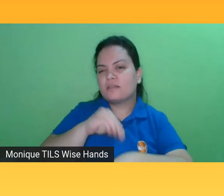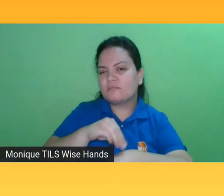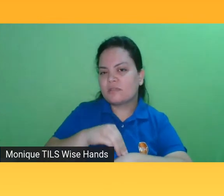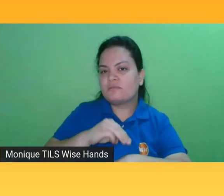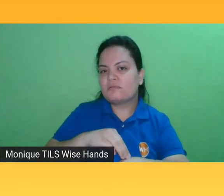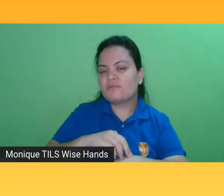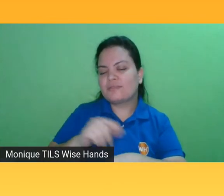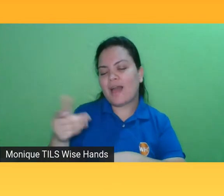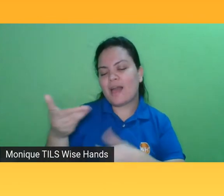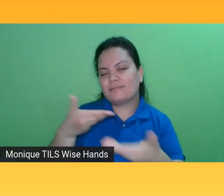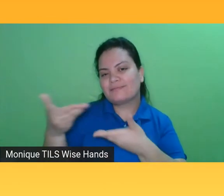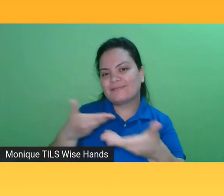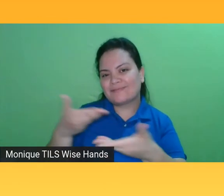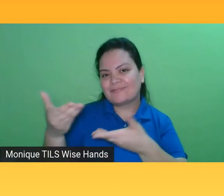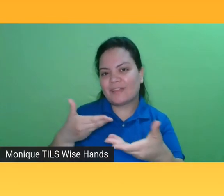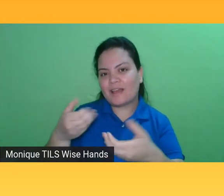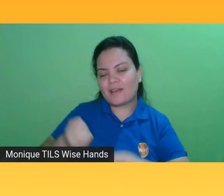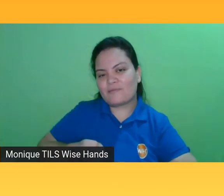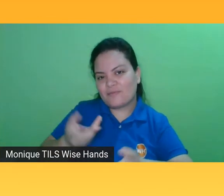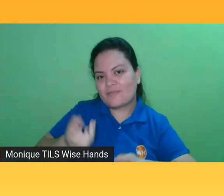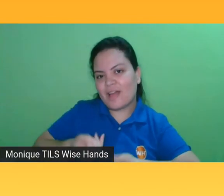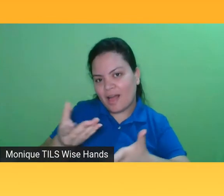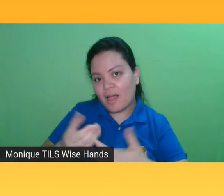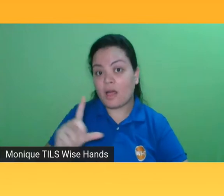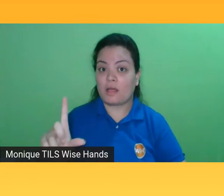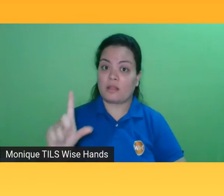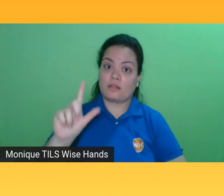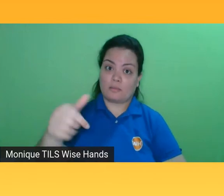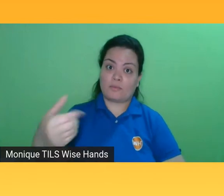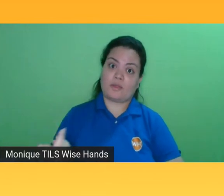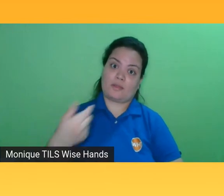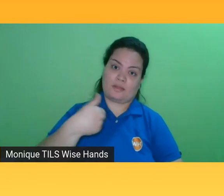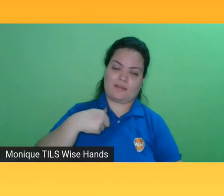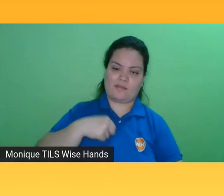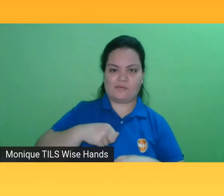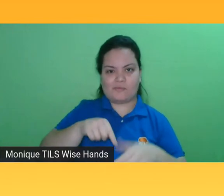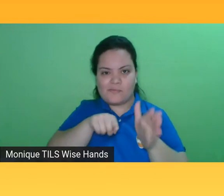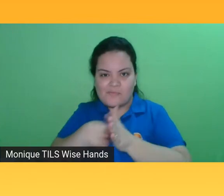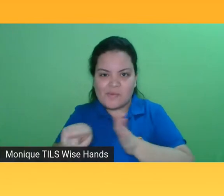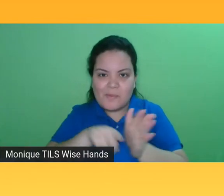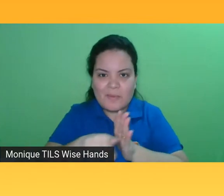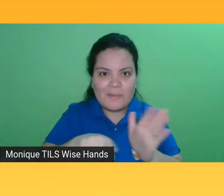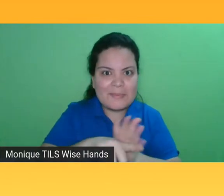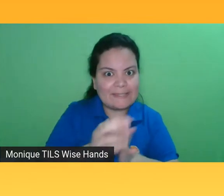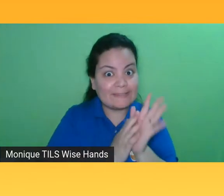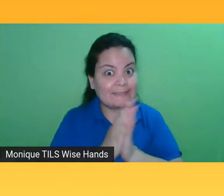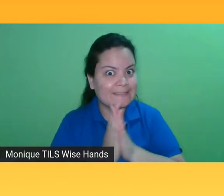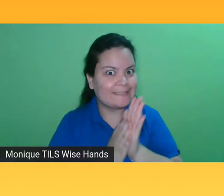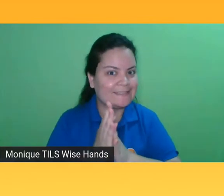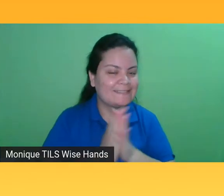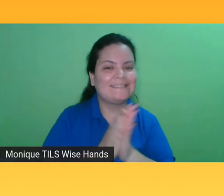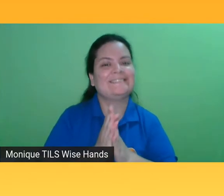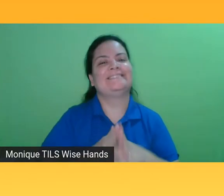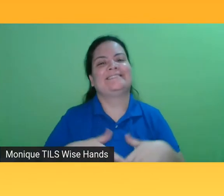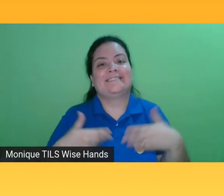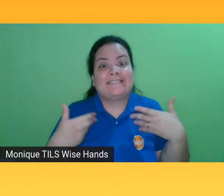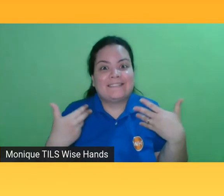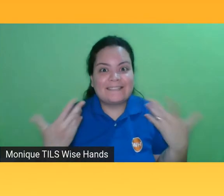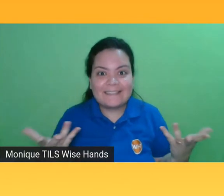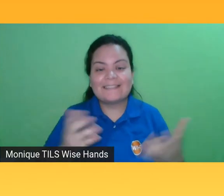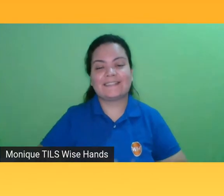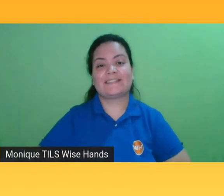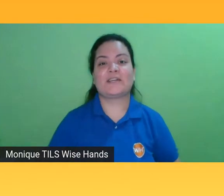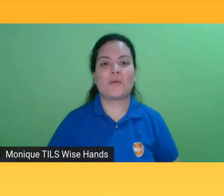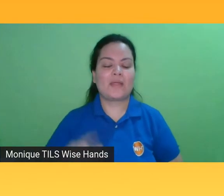volta para mim, eu tenho algumas perguntas aqui, meio capciosas para fazer para eles, e